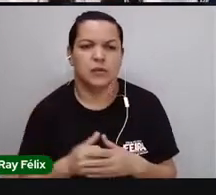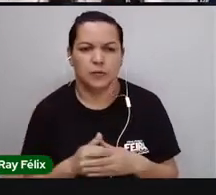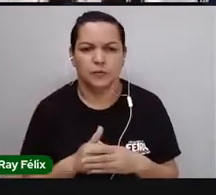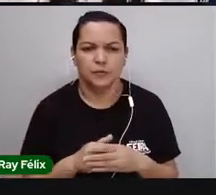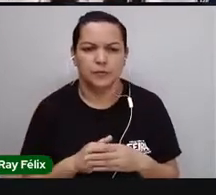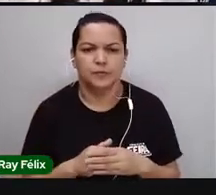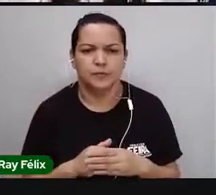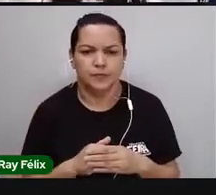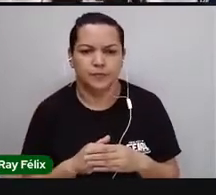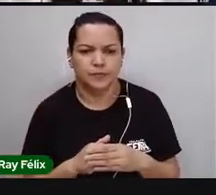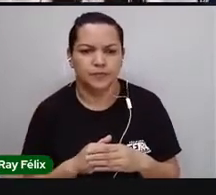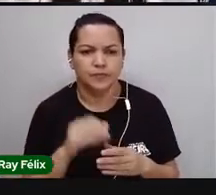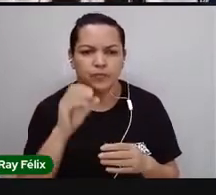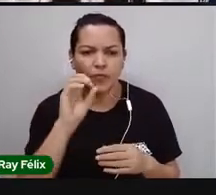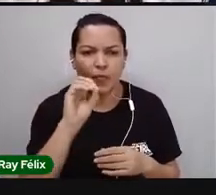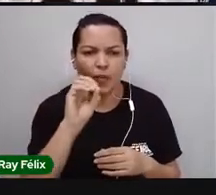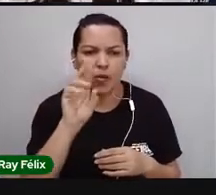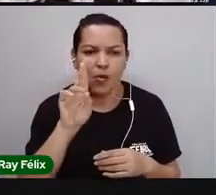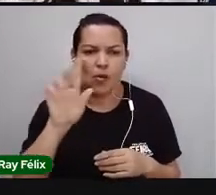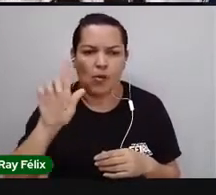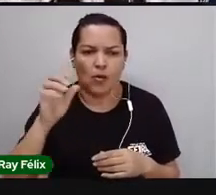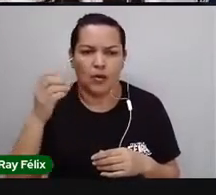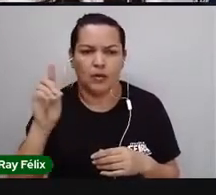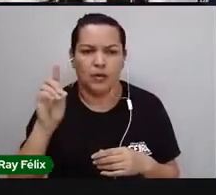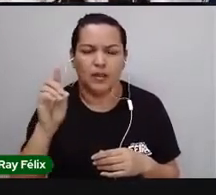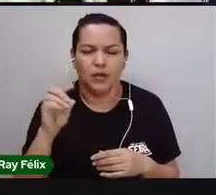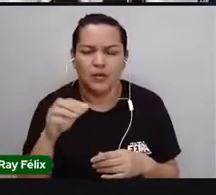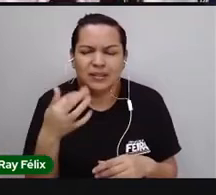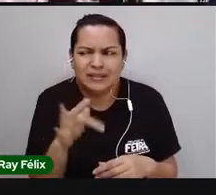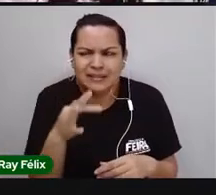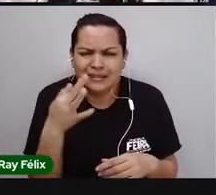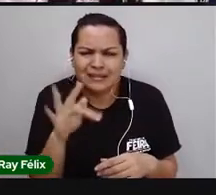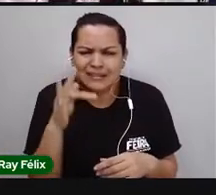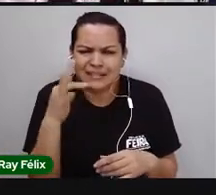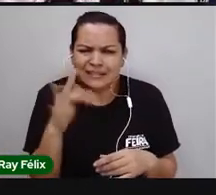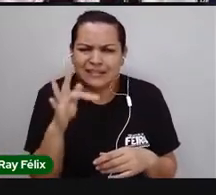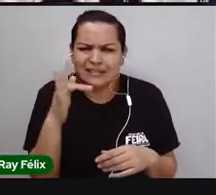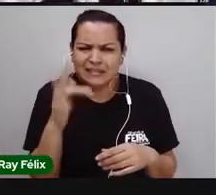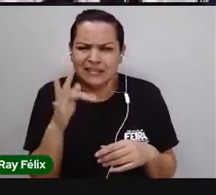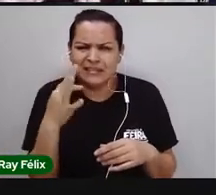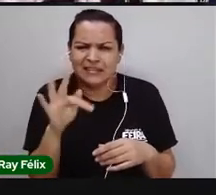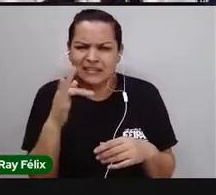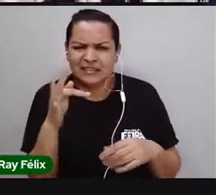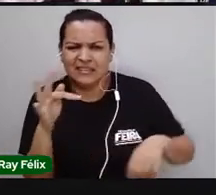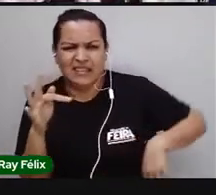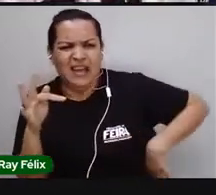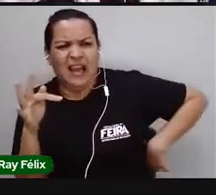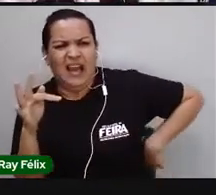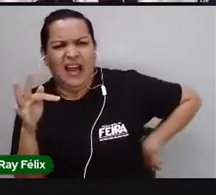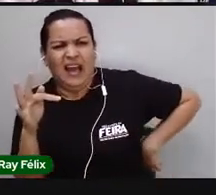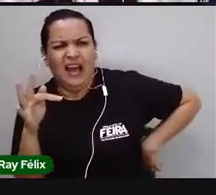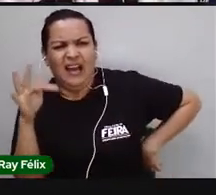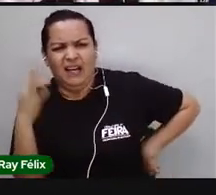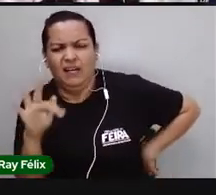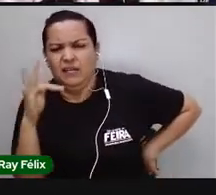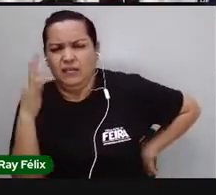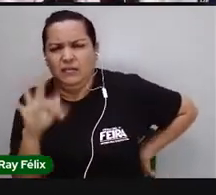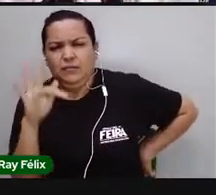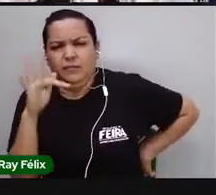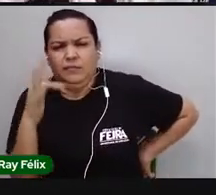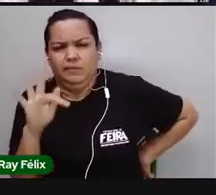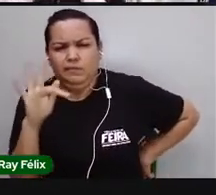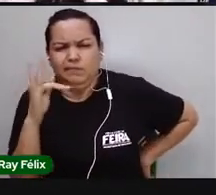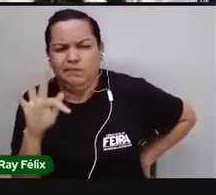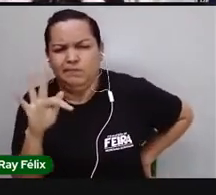órgãos. Então, se eu estou sentindo uma dor, um incômodo nas nossas costas, né? Nas minhas